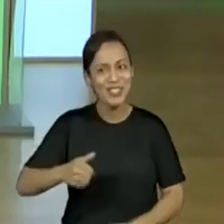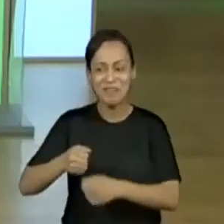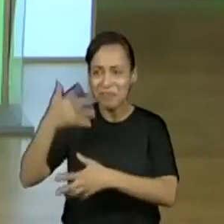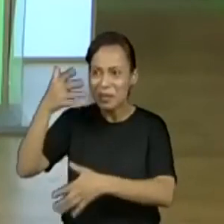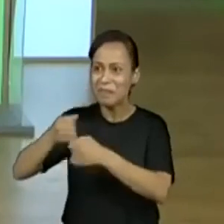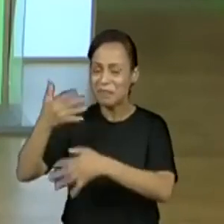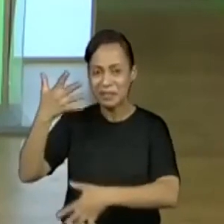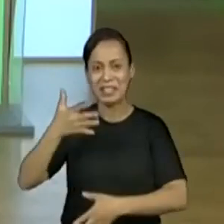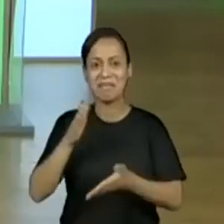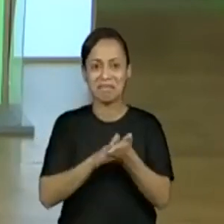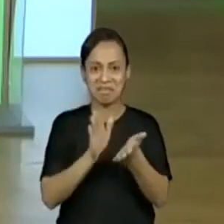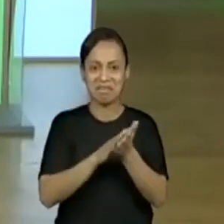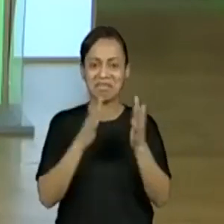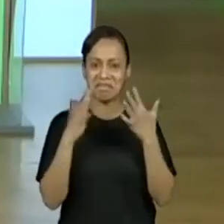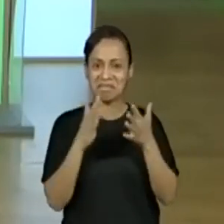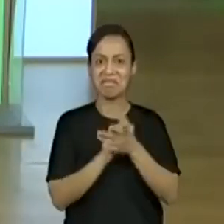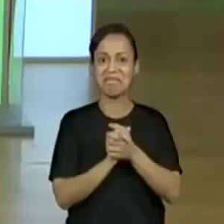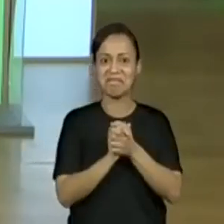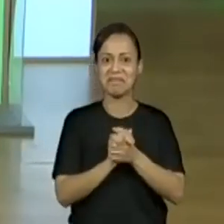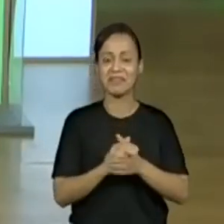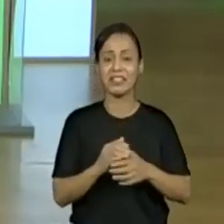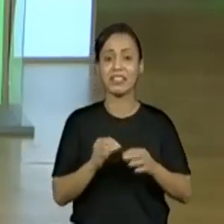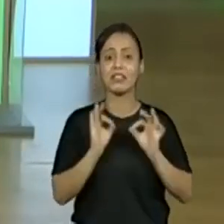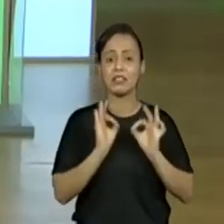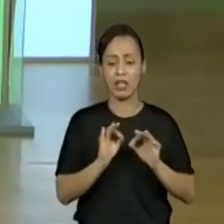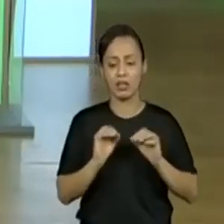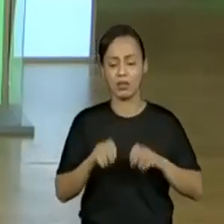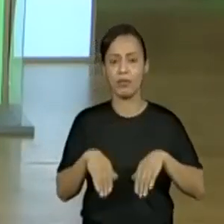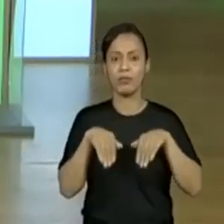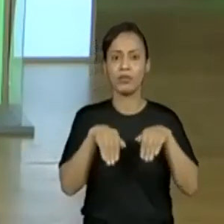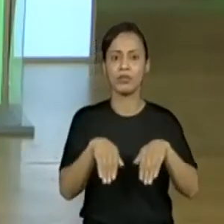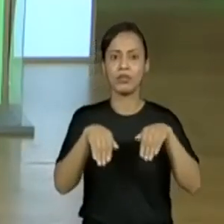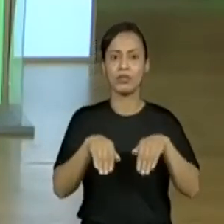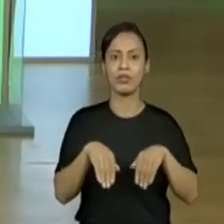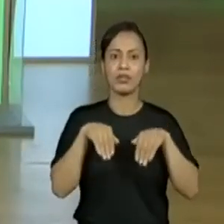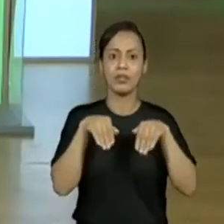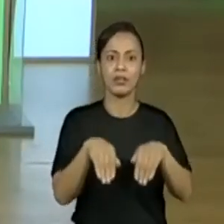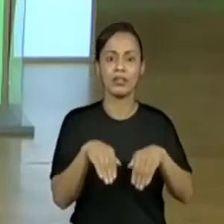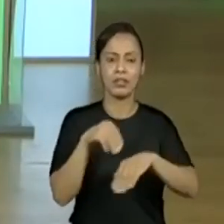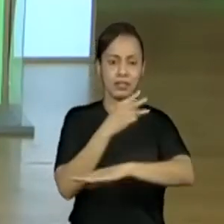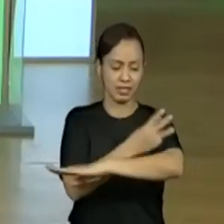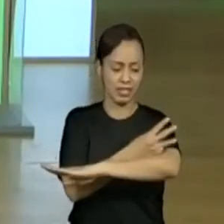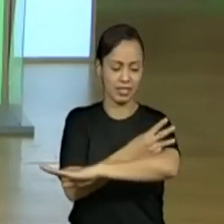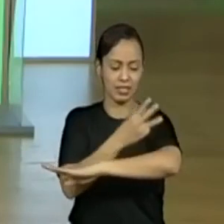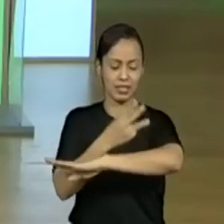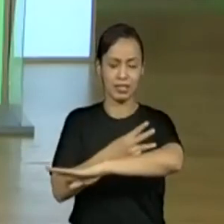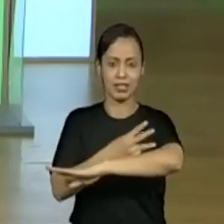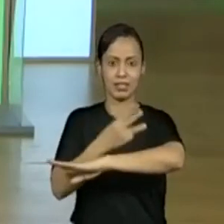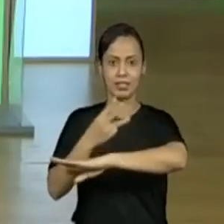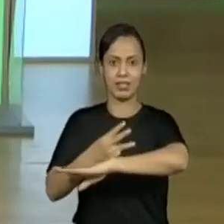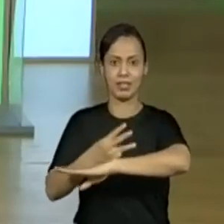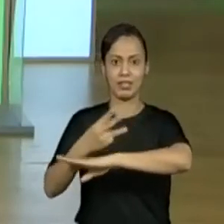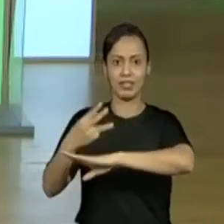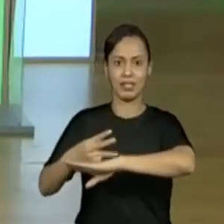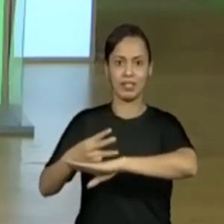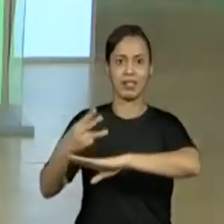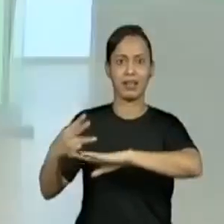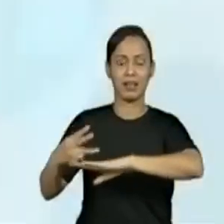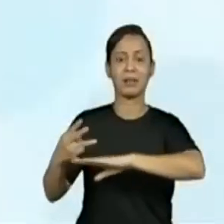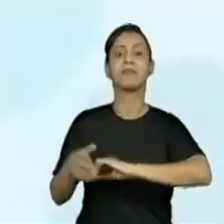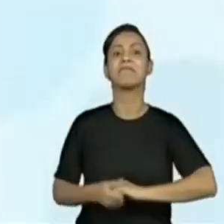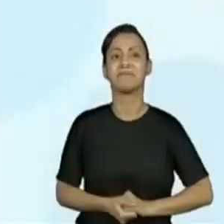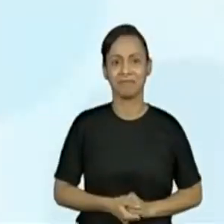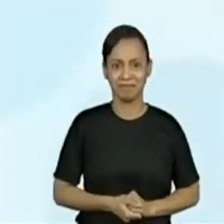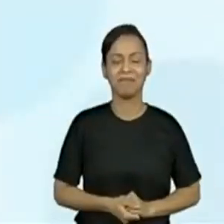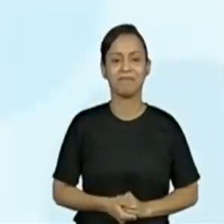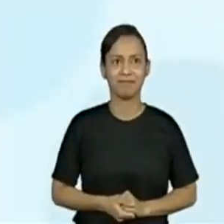regularidade dessa sequência. Ele disse que o canguru está pulando de 3 em 3, não é mesmo? Então, ele pulou